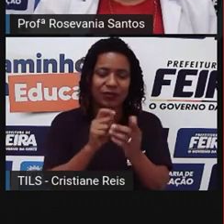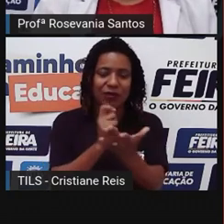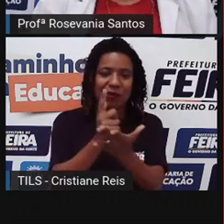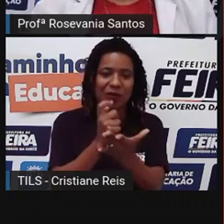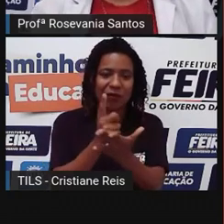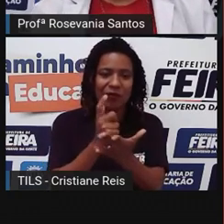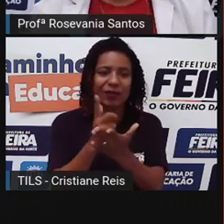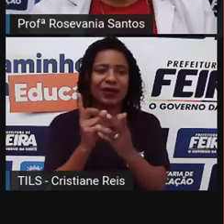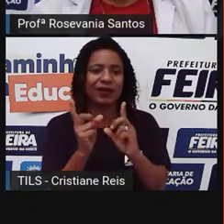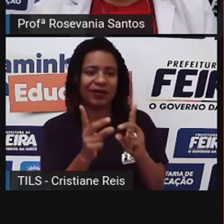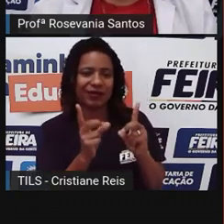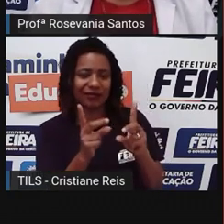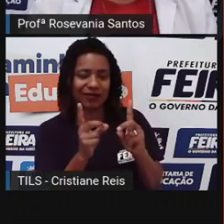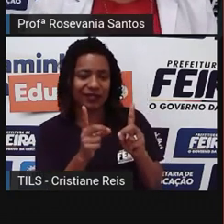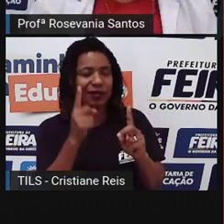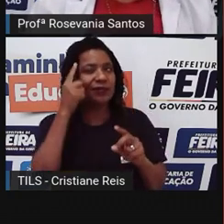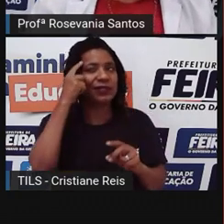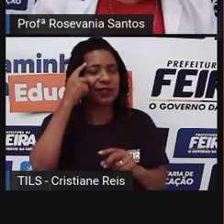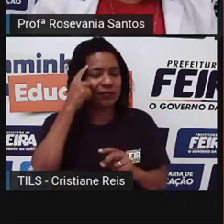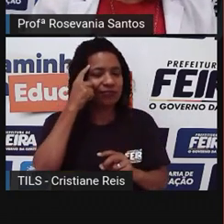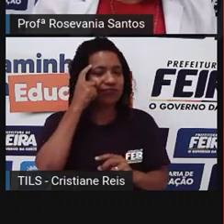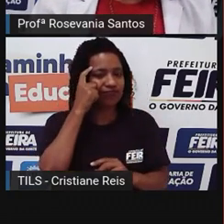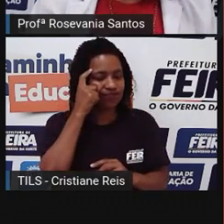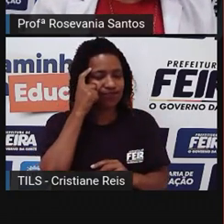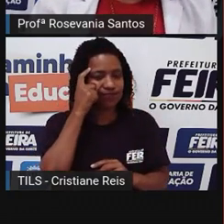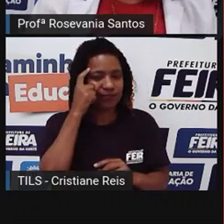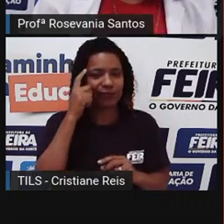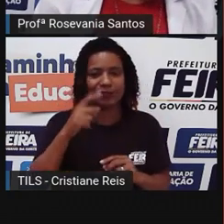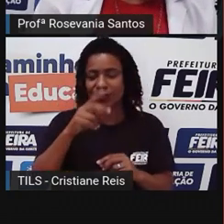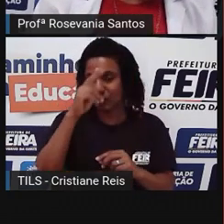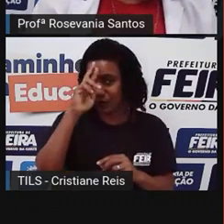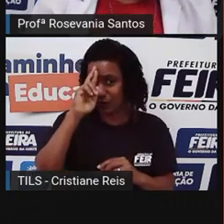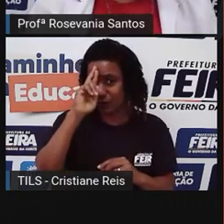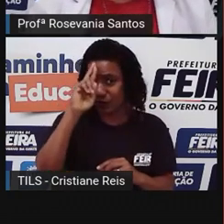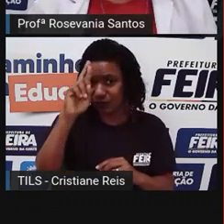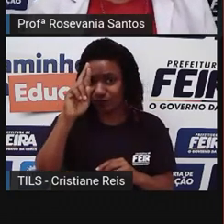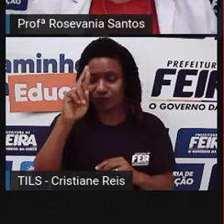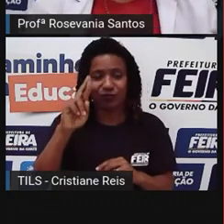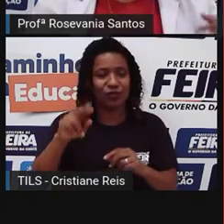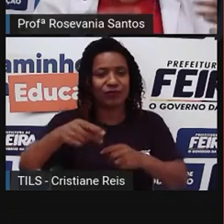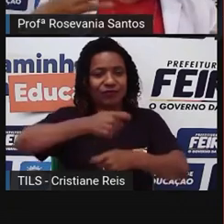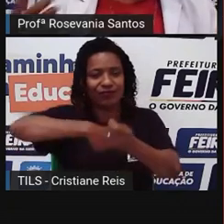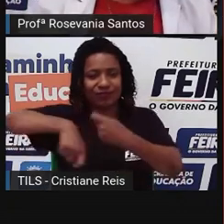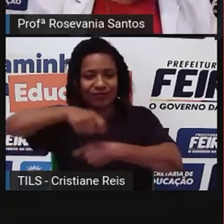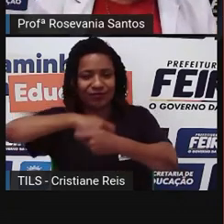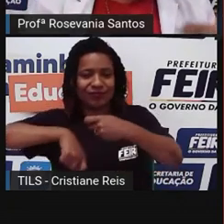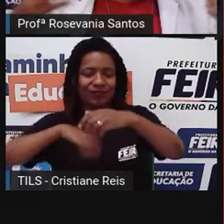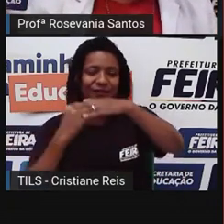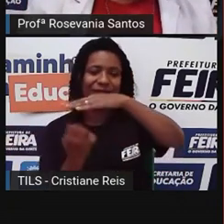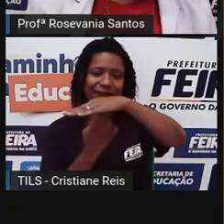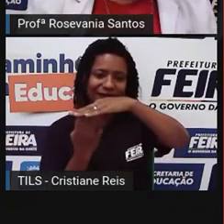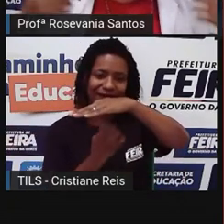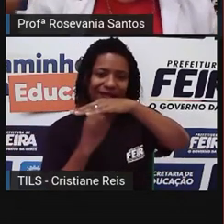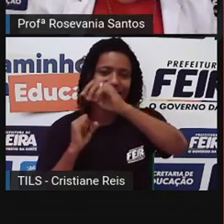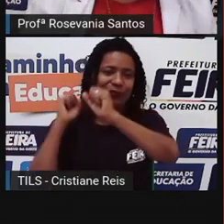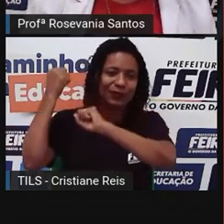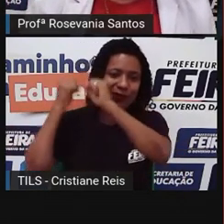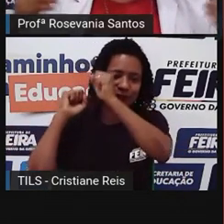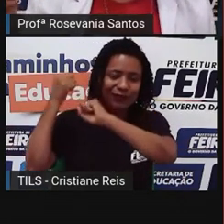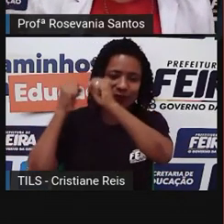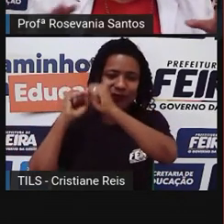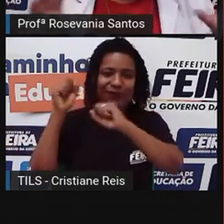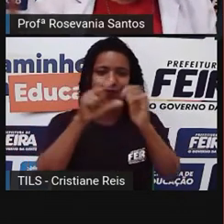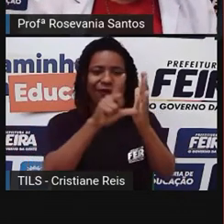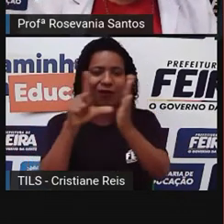do trabalho assalariado. Então, eu tenho ali os donos, né, do meio de produção, que são os donos das fábricas, das indústrias, das